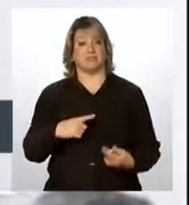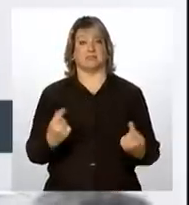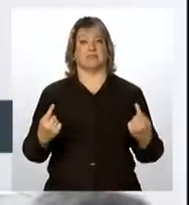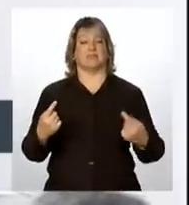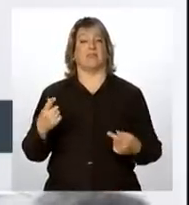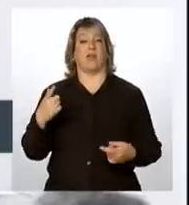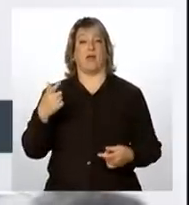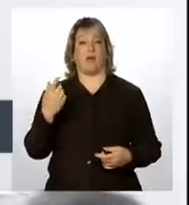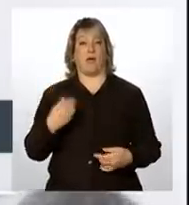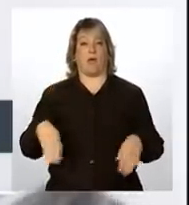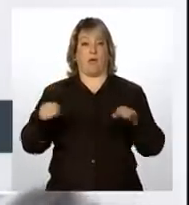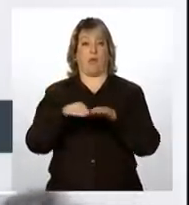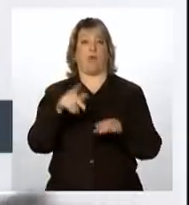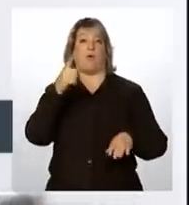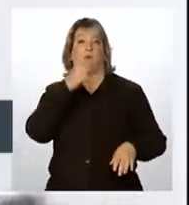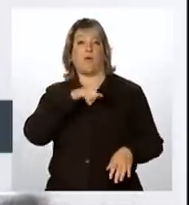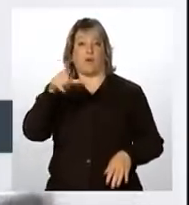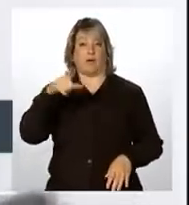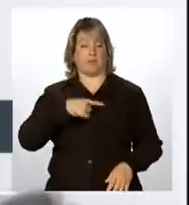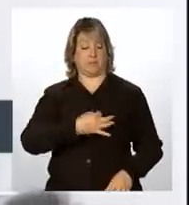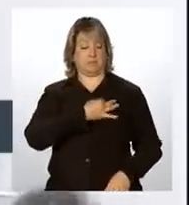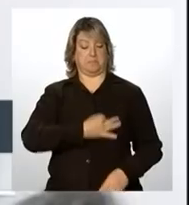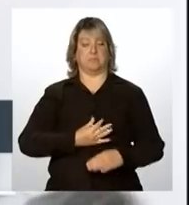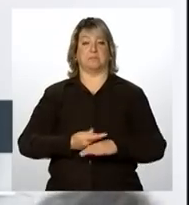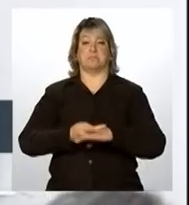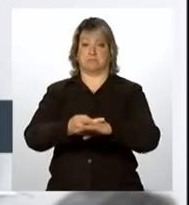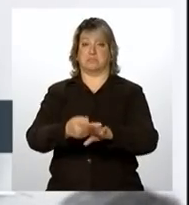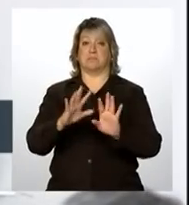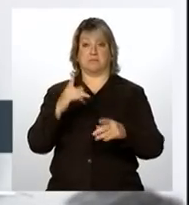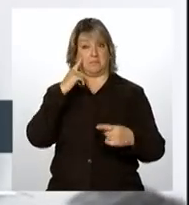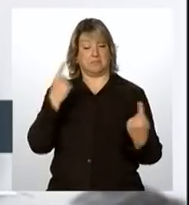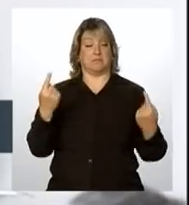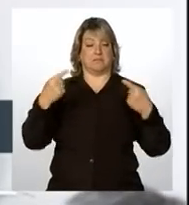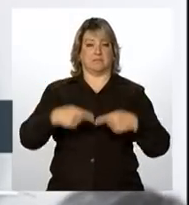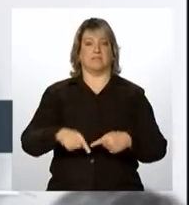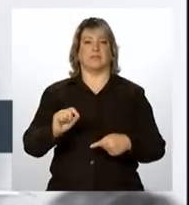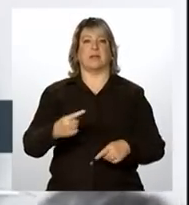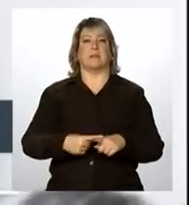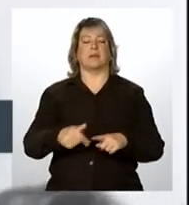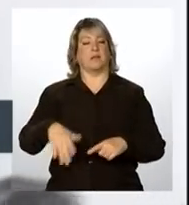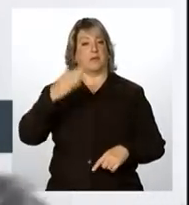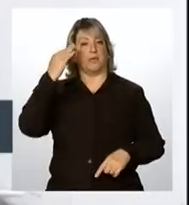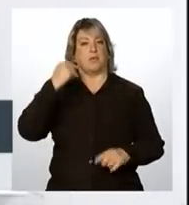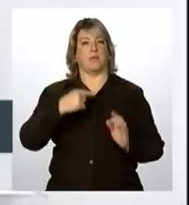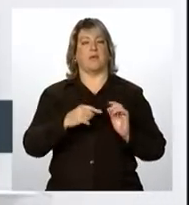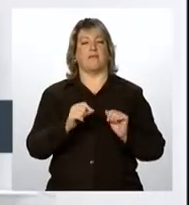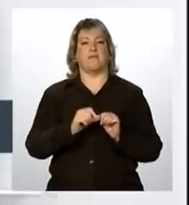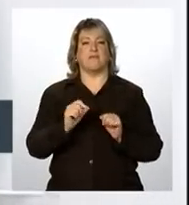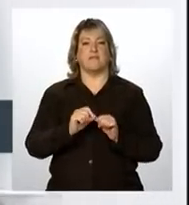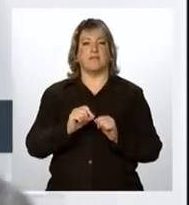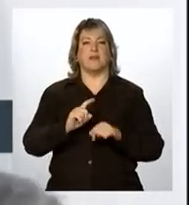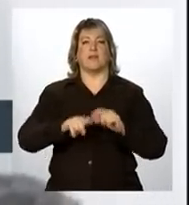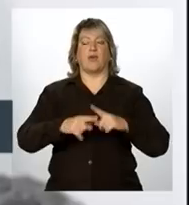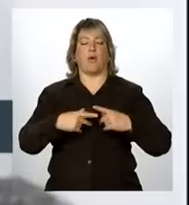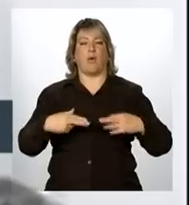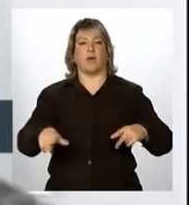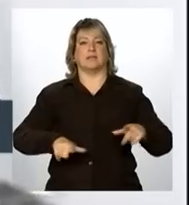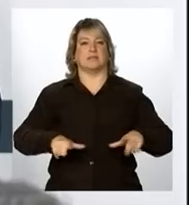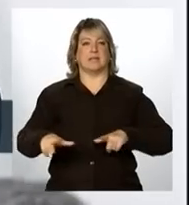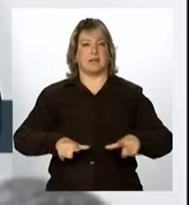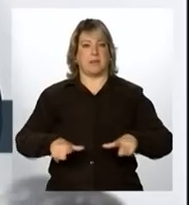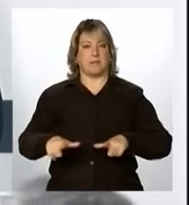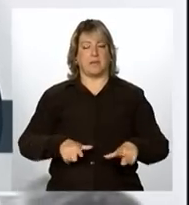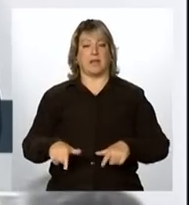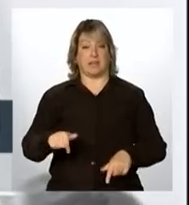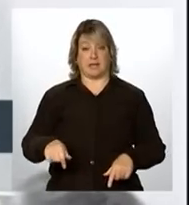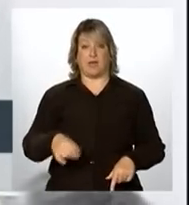governo aberto, Open Government, que é uma iniciativa de alguns países do mundo e das Nações Unidas. Essa é a